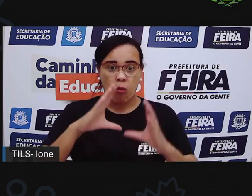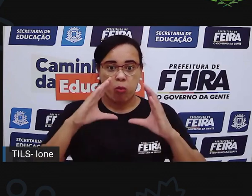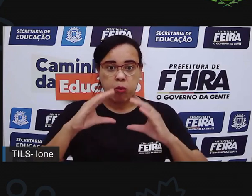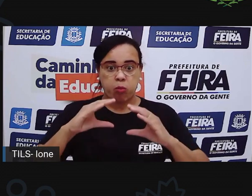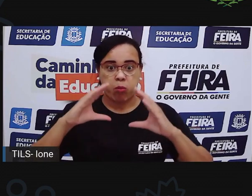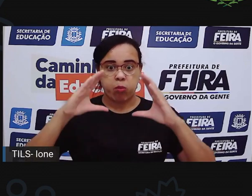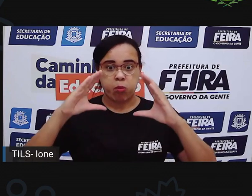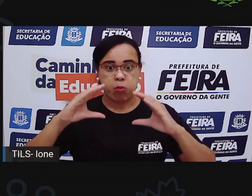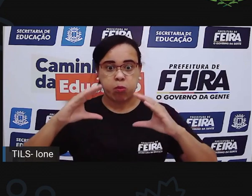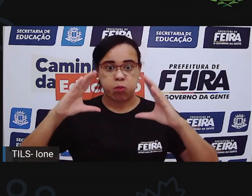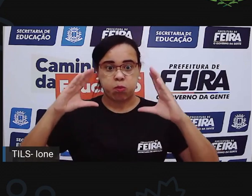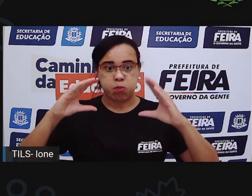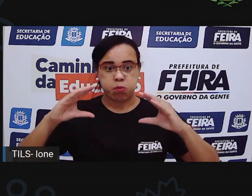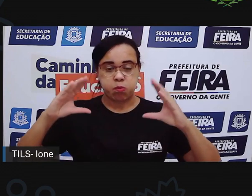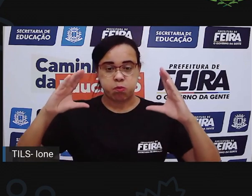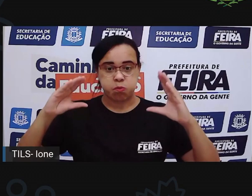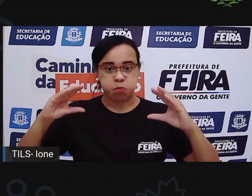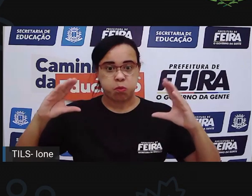Então, deu certo.